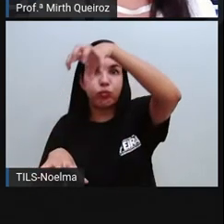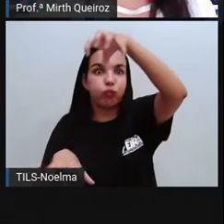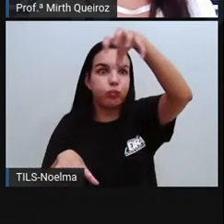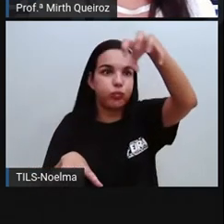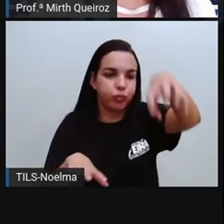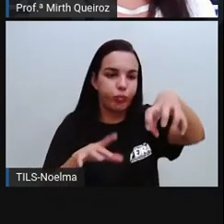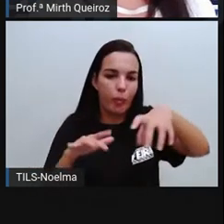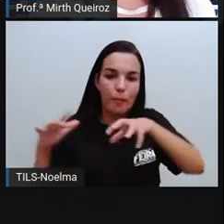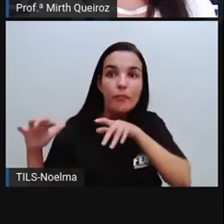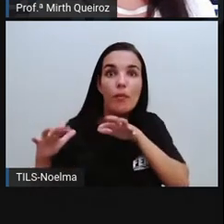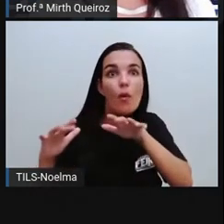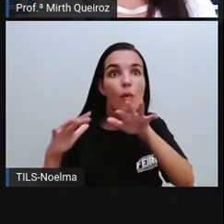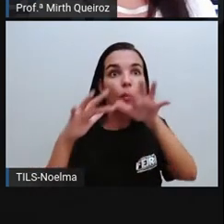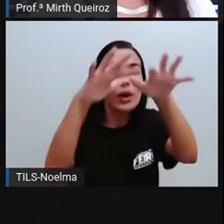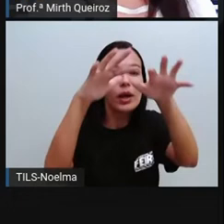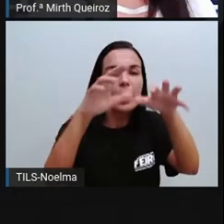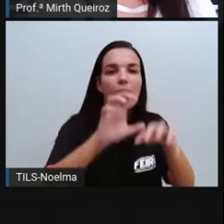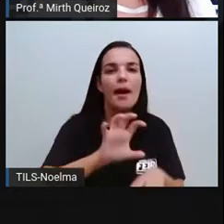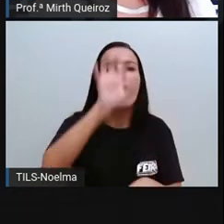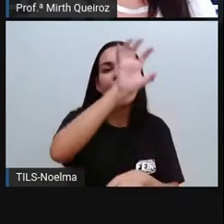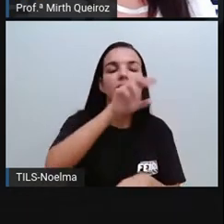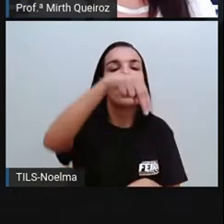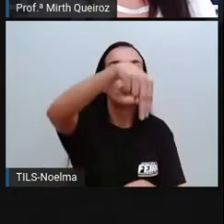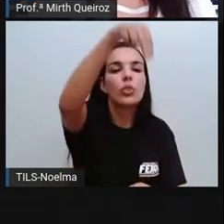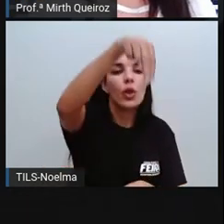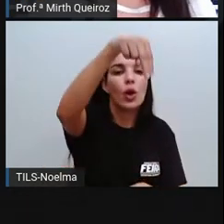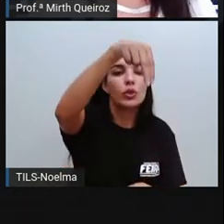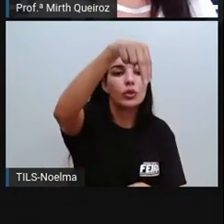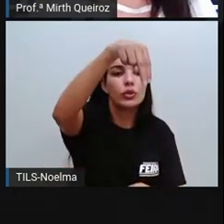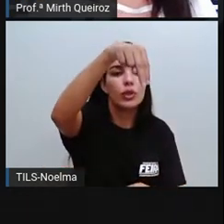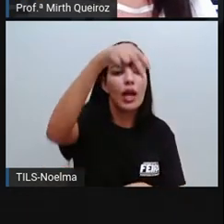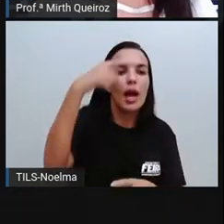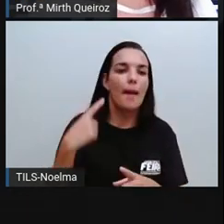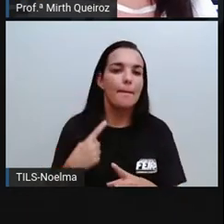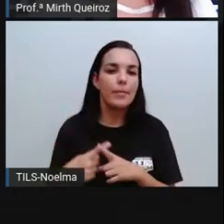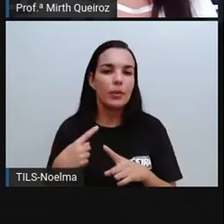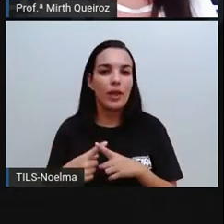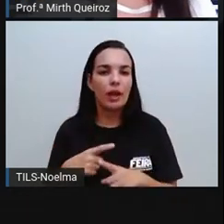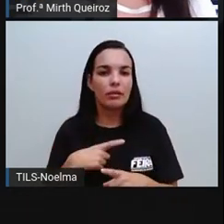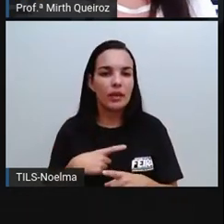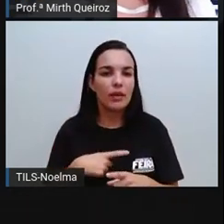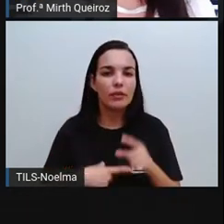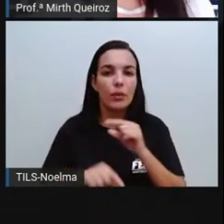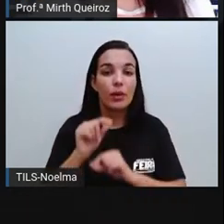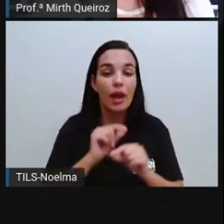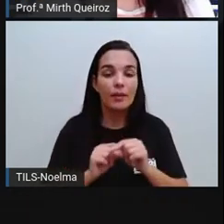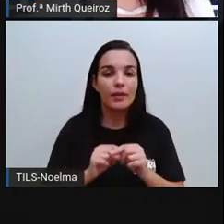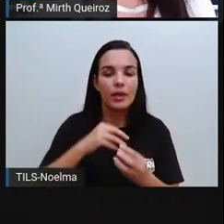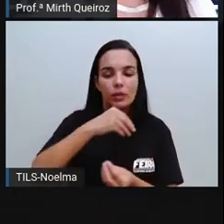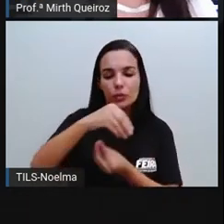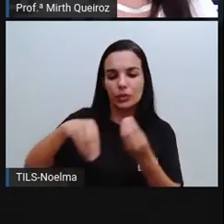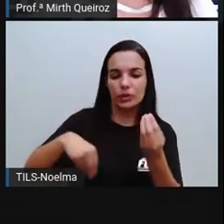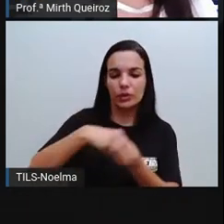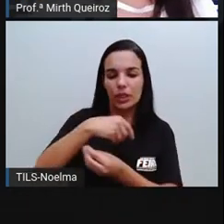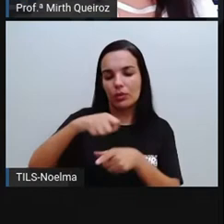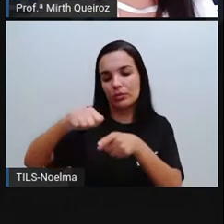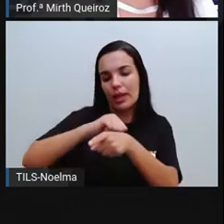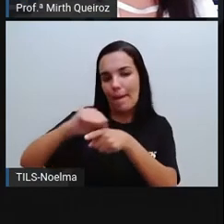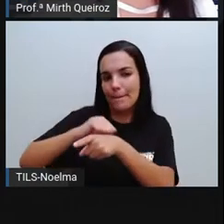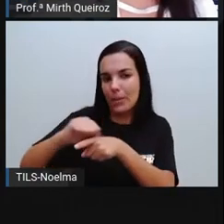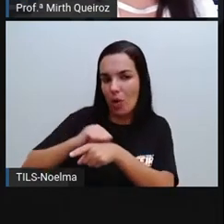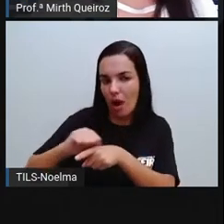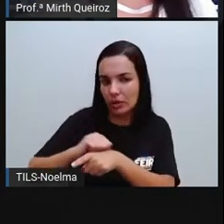na época, a gente estava passando por uma situação difícil em relação ao emprego. Então, as pessoas